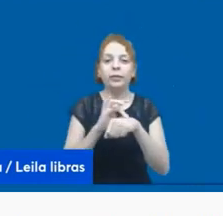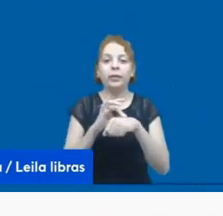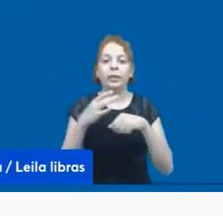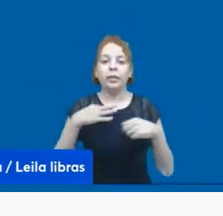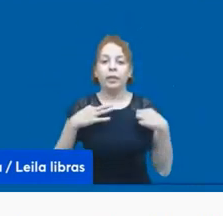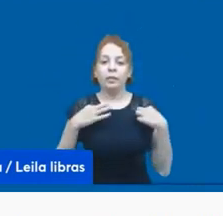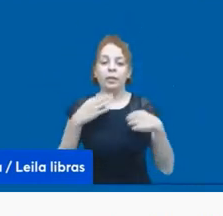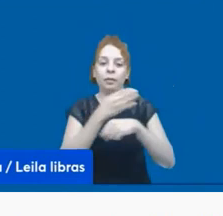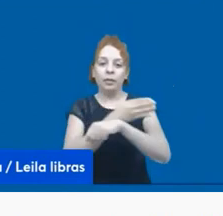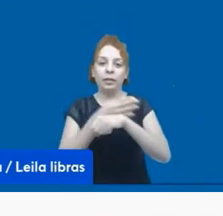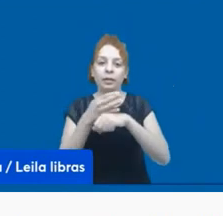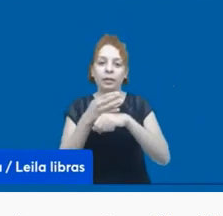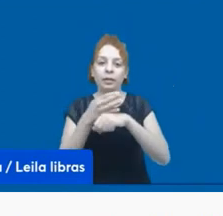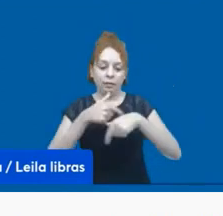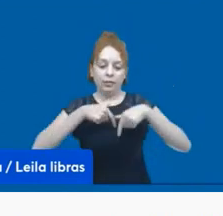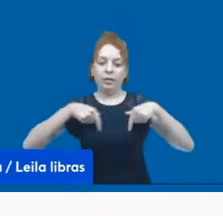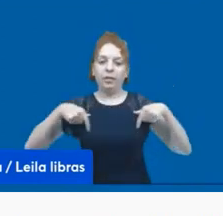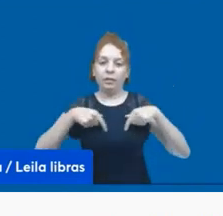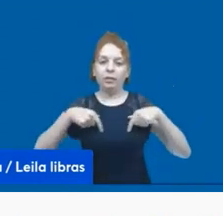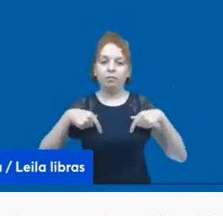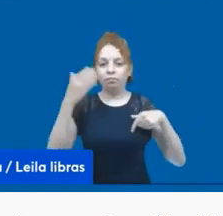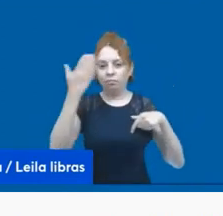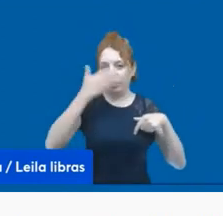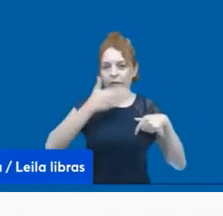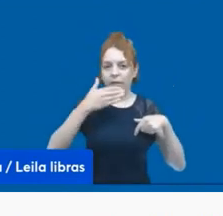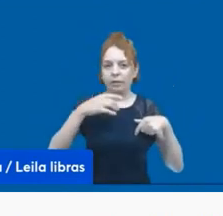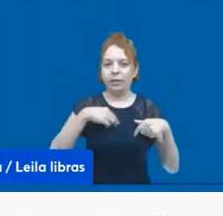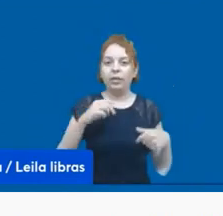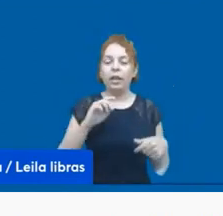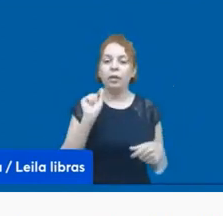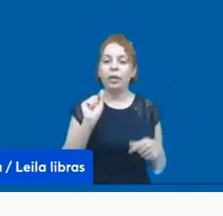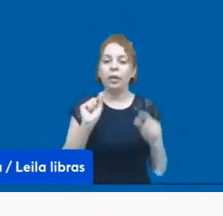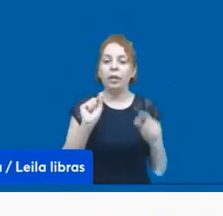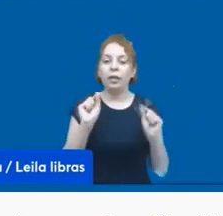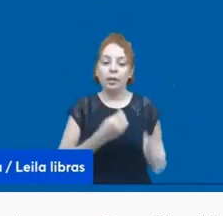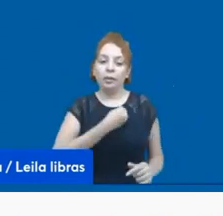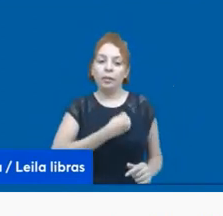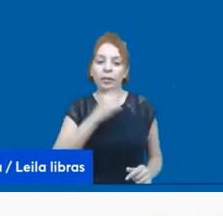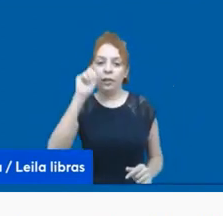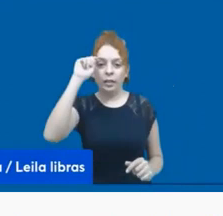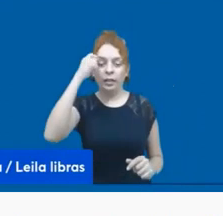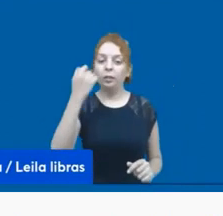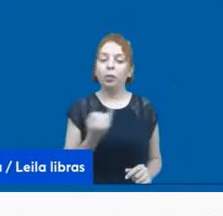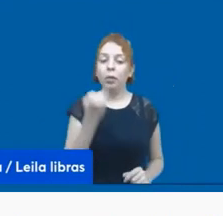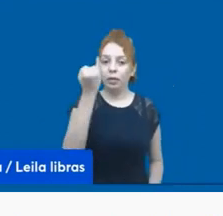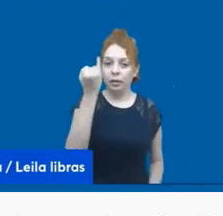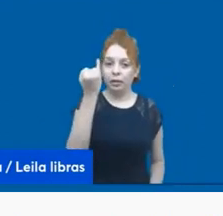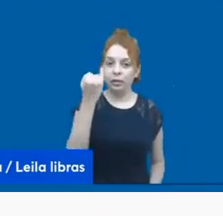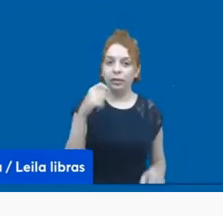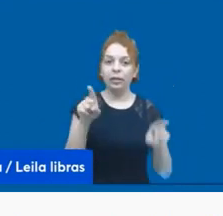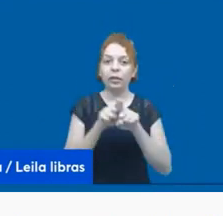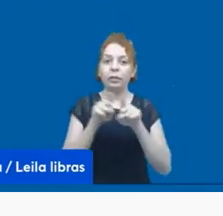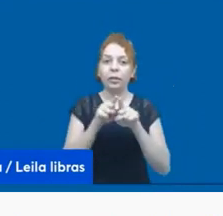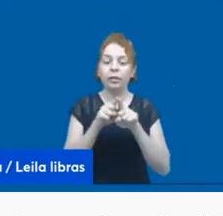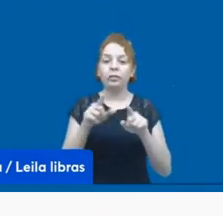branca. Não dá para ver o que está escrito aqui na tela, mas está em Vidas Negras em Porto, porque eu estou bem próximo da tela. E eu estou